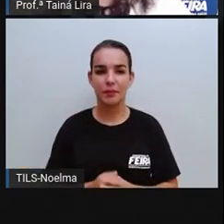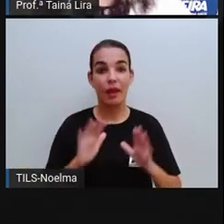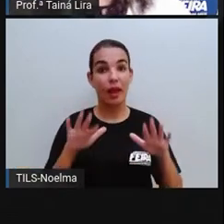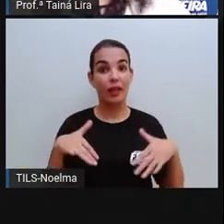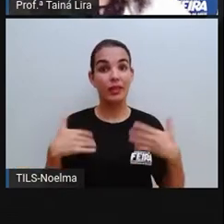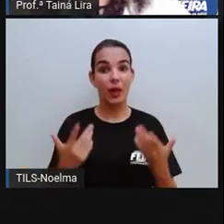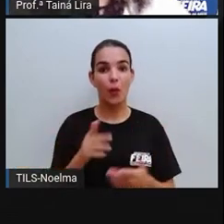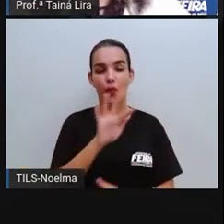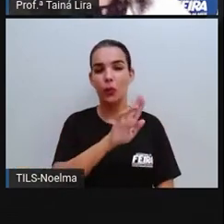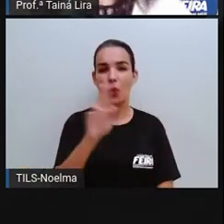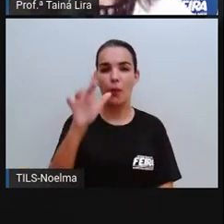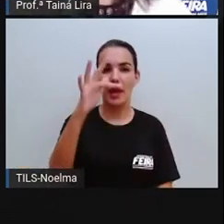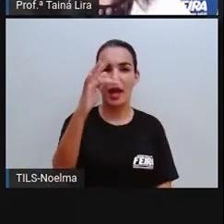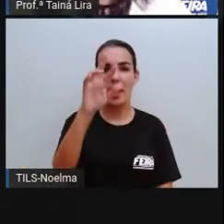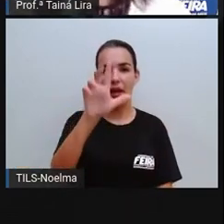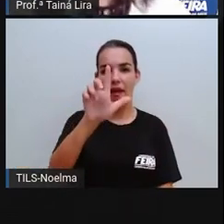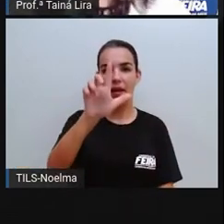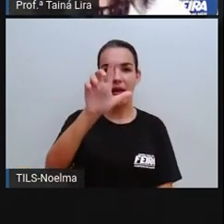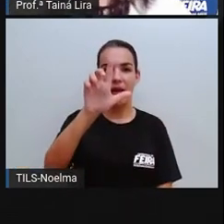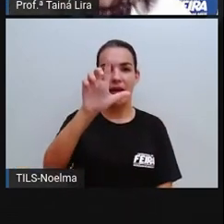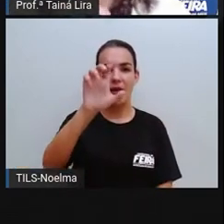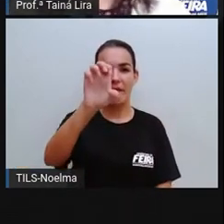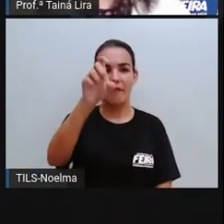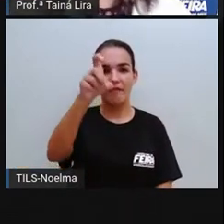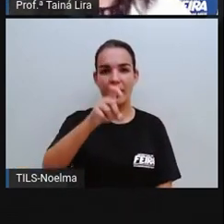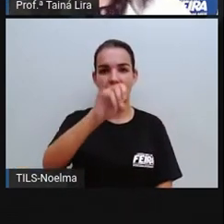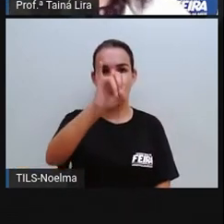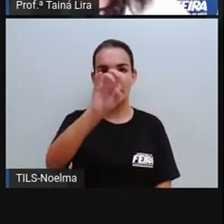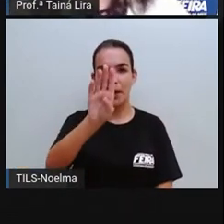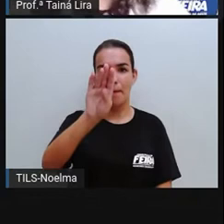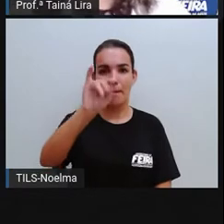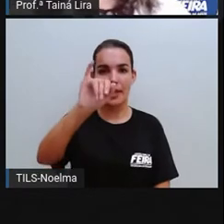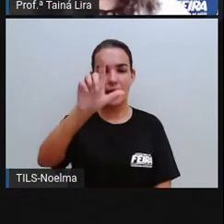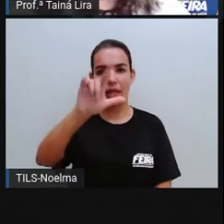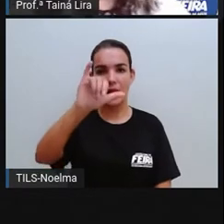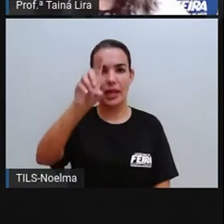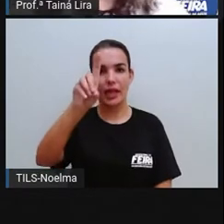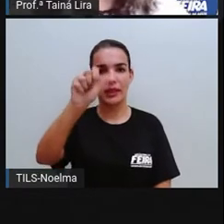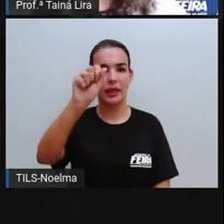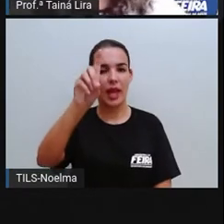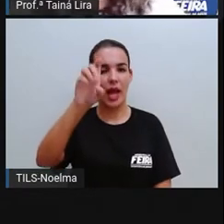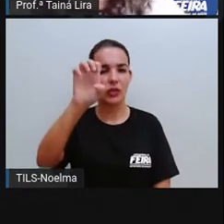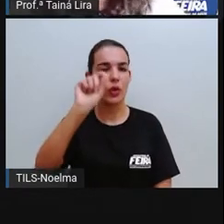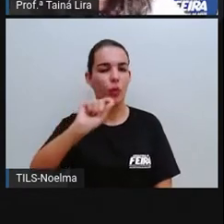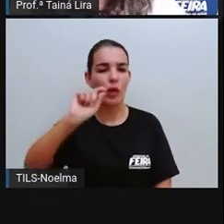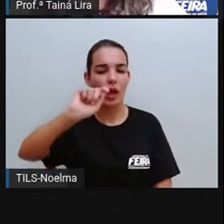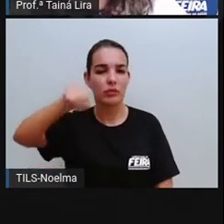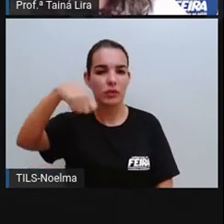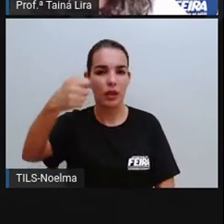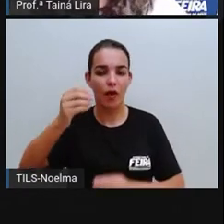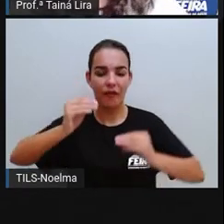Ó, flexibilidade, tá? Antes, para a gente esclarecer. Pró, o é isso, flexível?